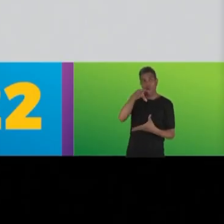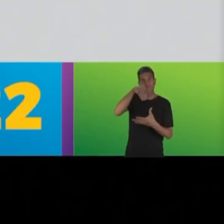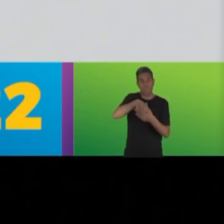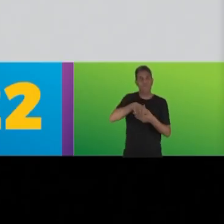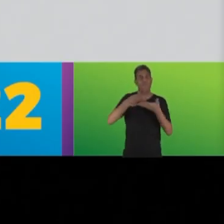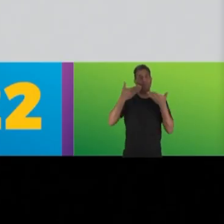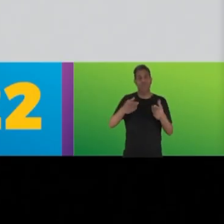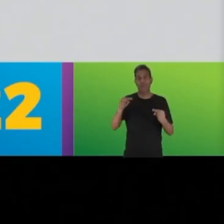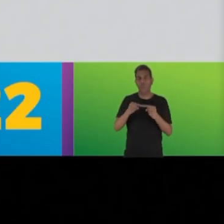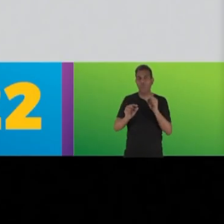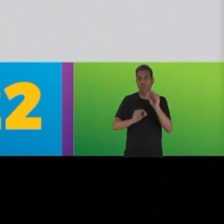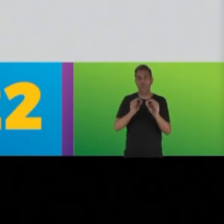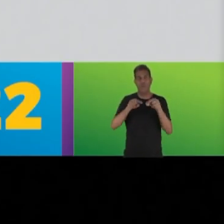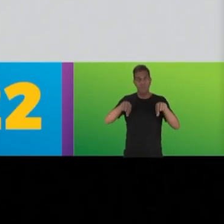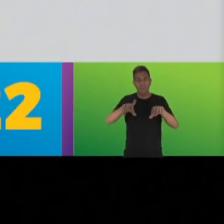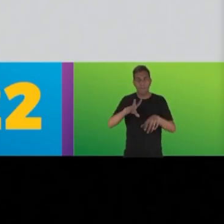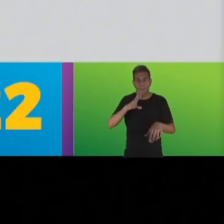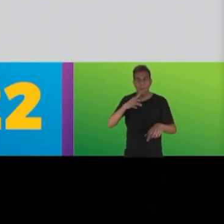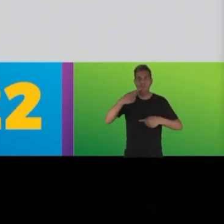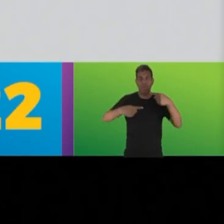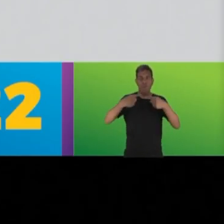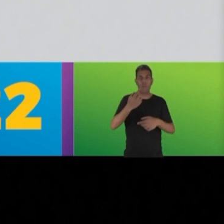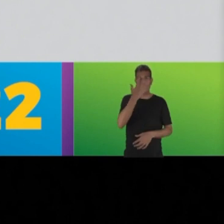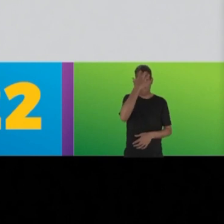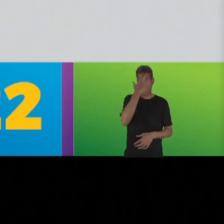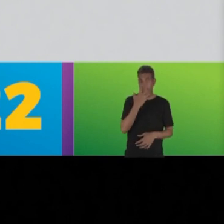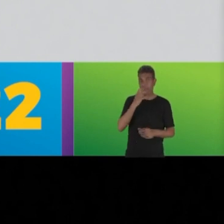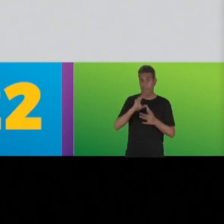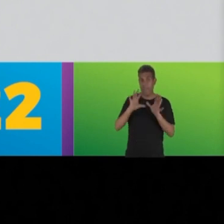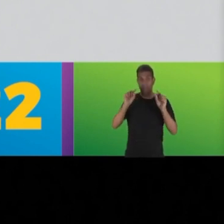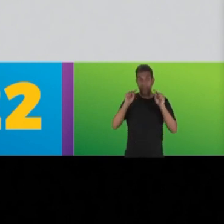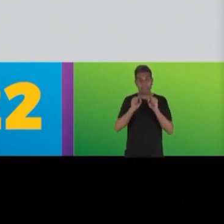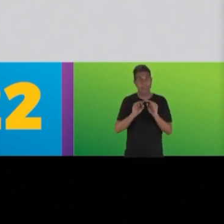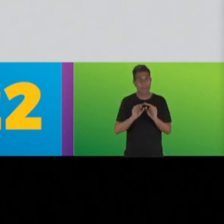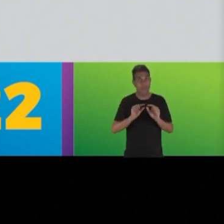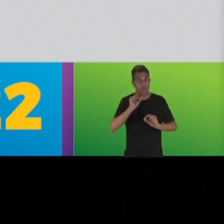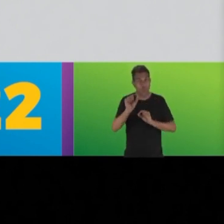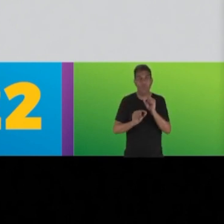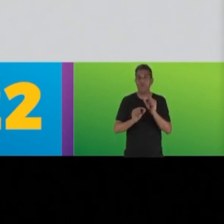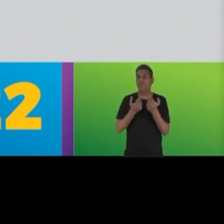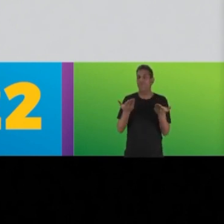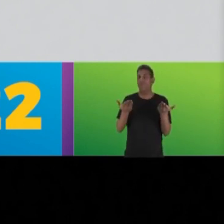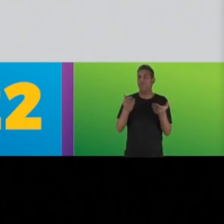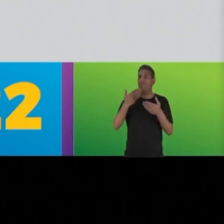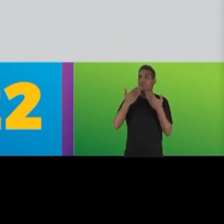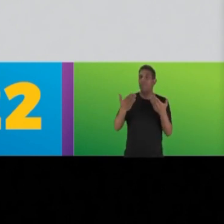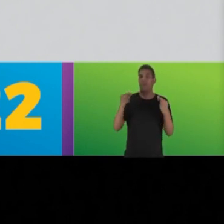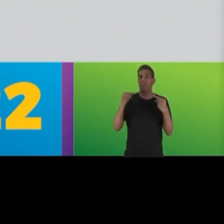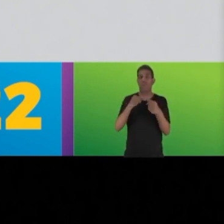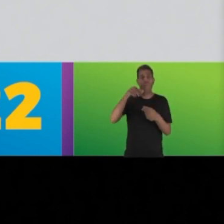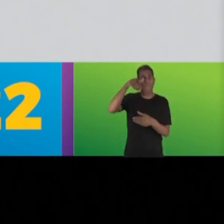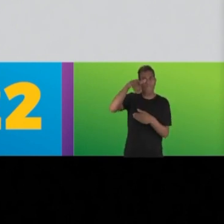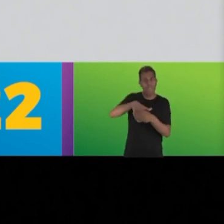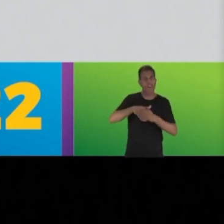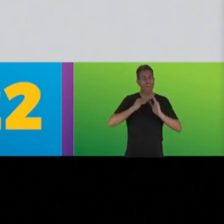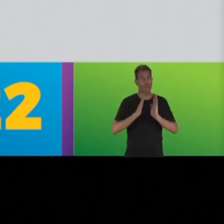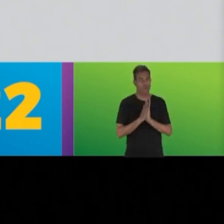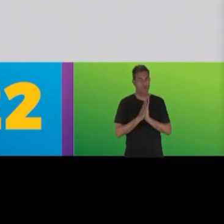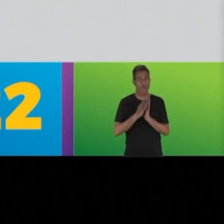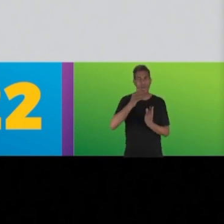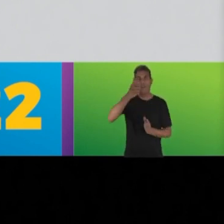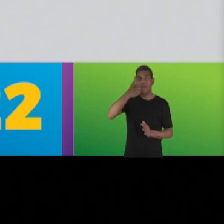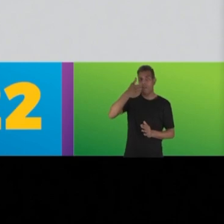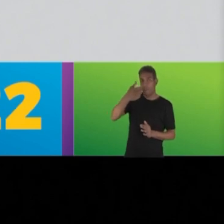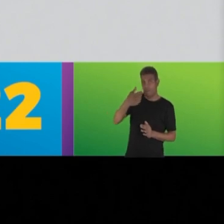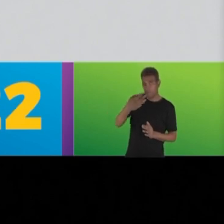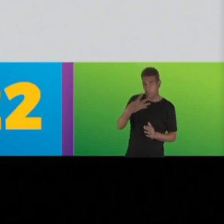Eu sou Marquinhos Pessanha. Se você crê uma política séria, com as mãos limpas, com integridade e honestidade, peça o seu voto e as suas orações. Marquinhos